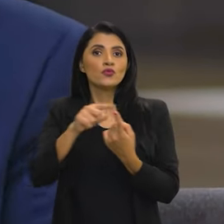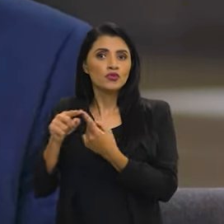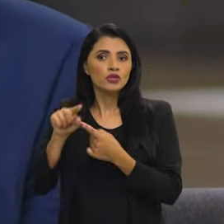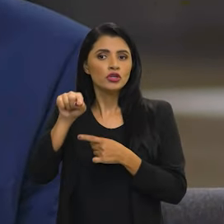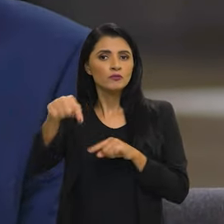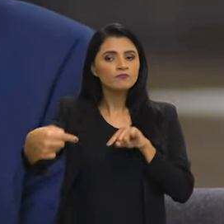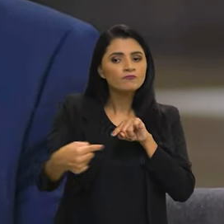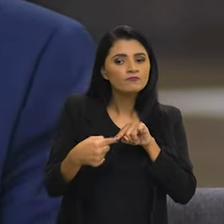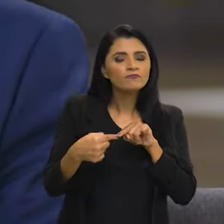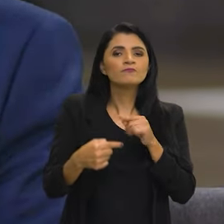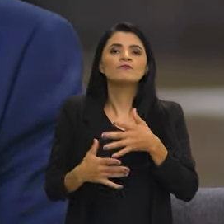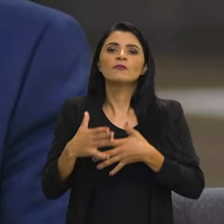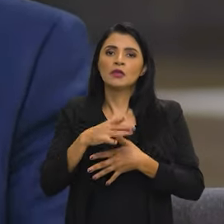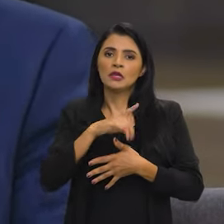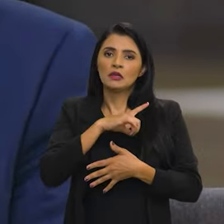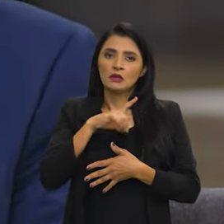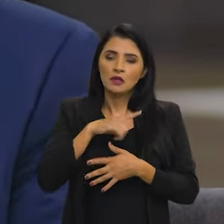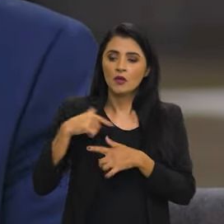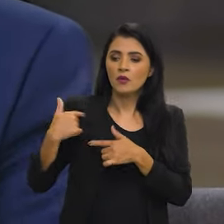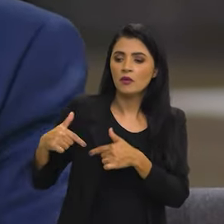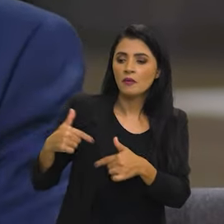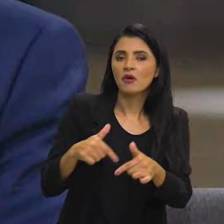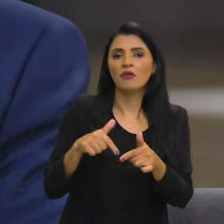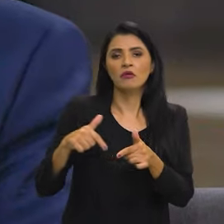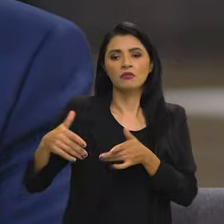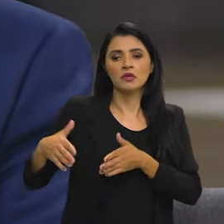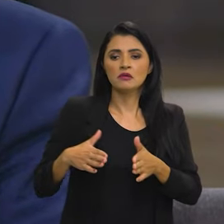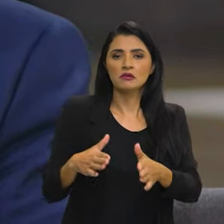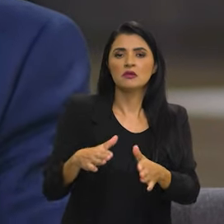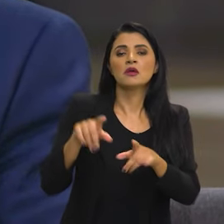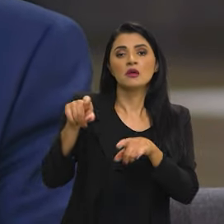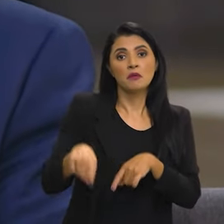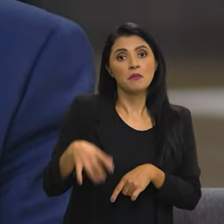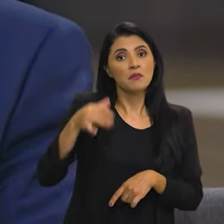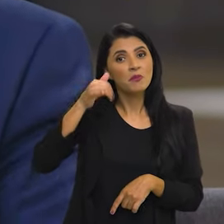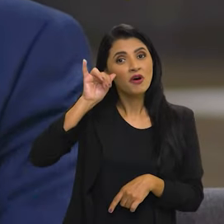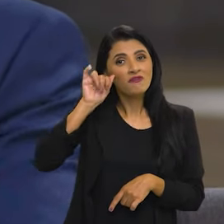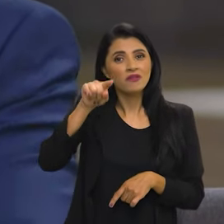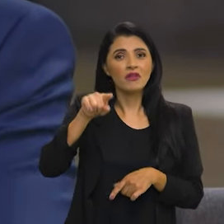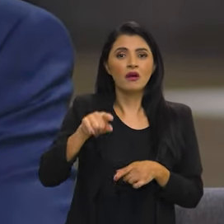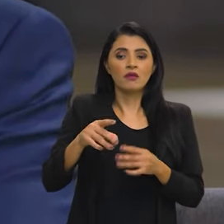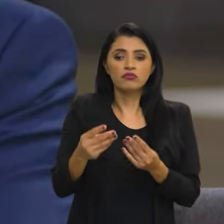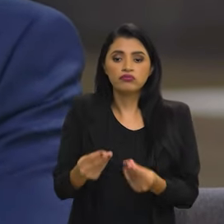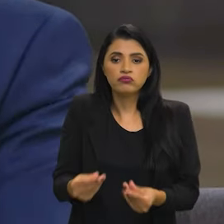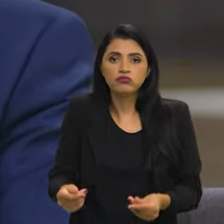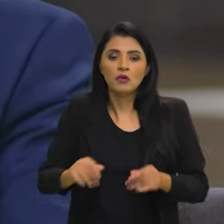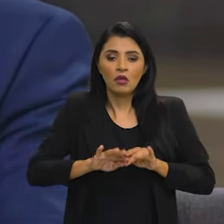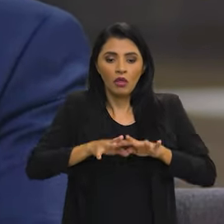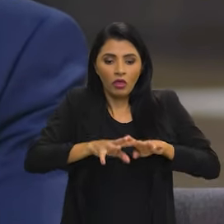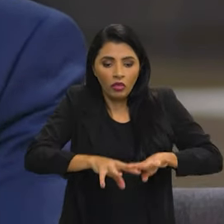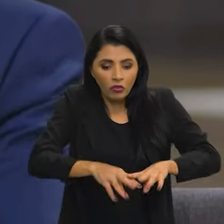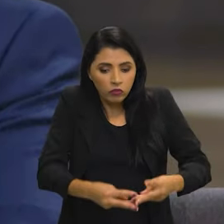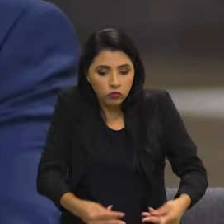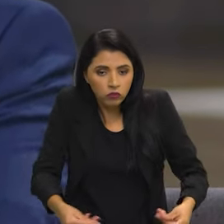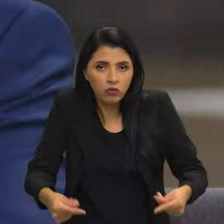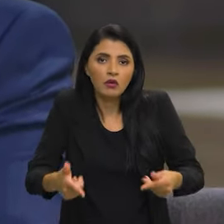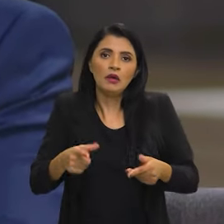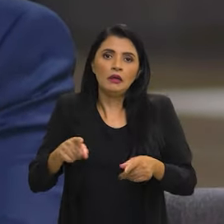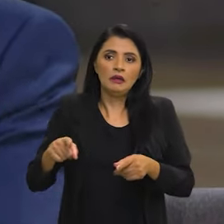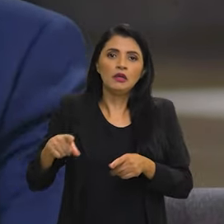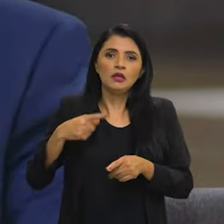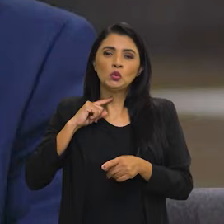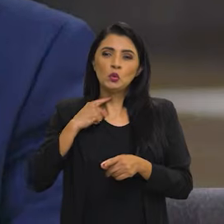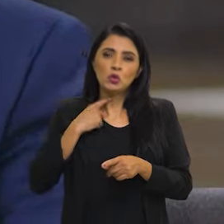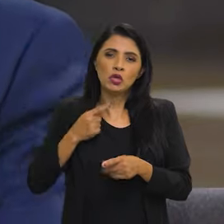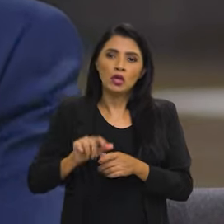agricultura que tem curva de nível, no trabalho das estradas rurais, para evitar com isso a erosão, para evitar com isso a emissão de mais